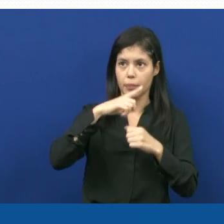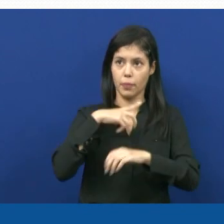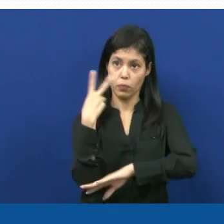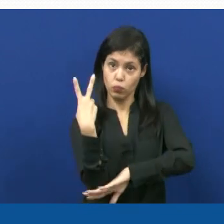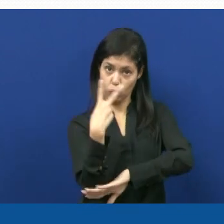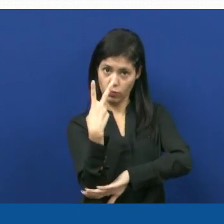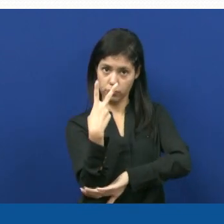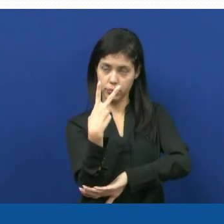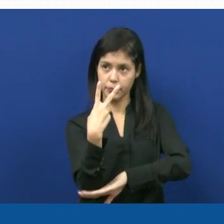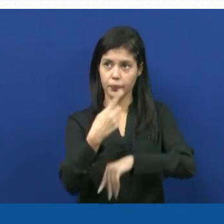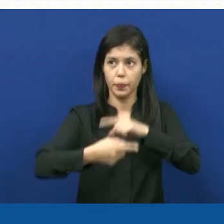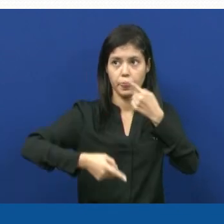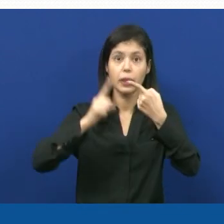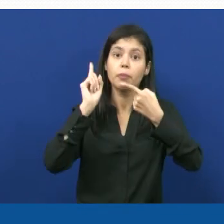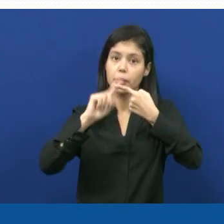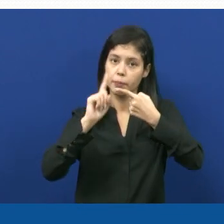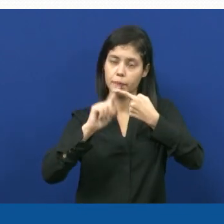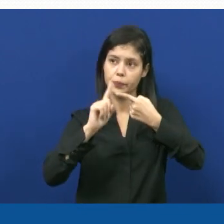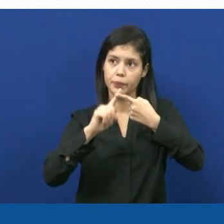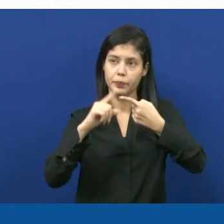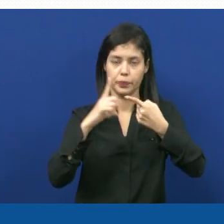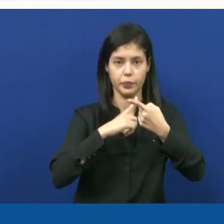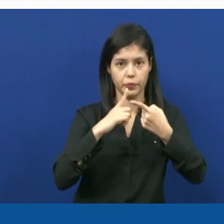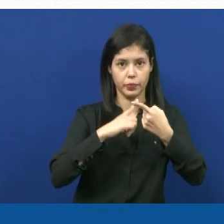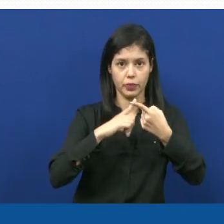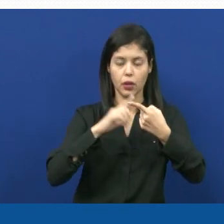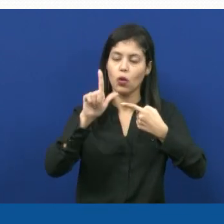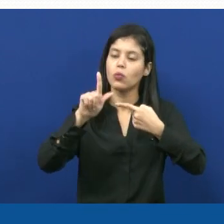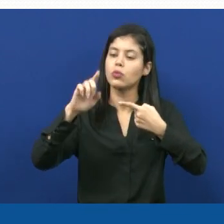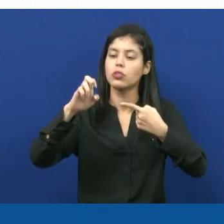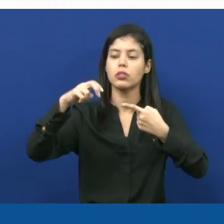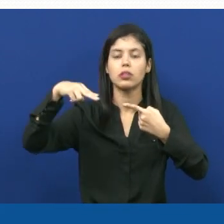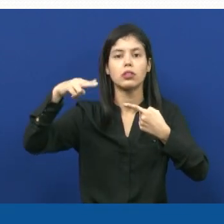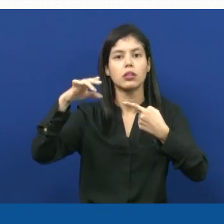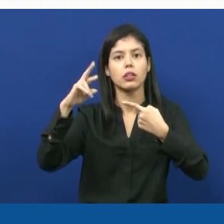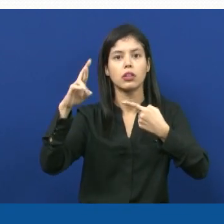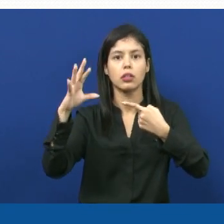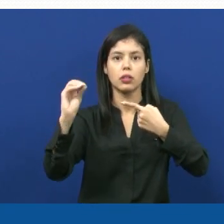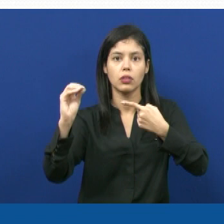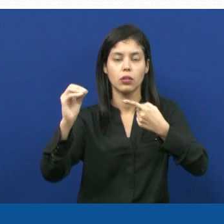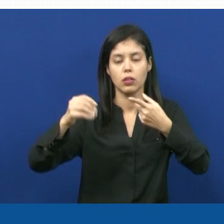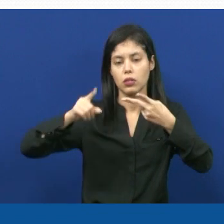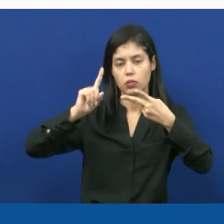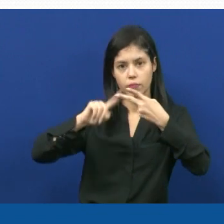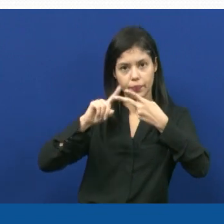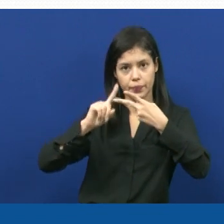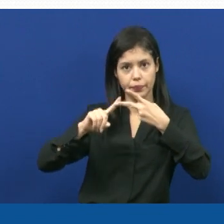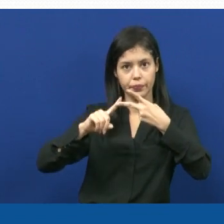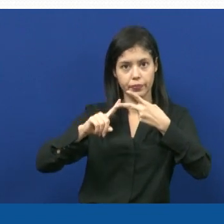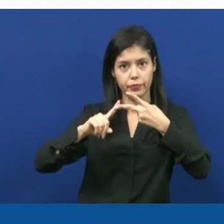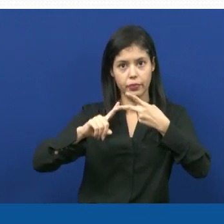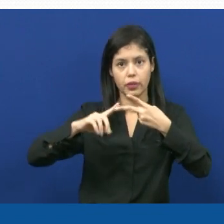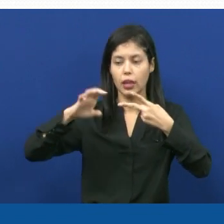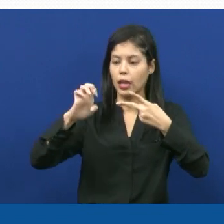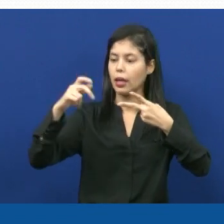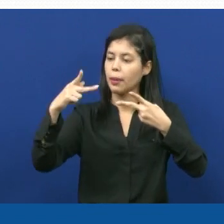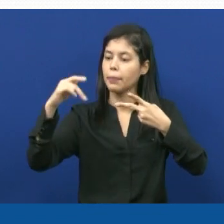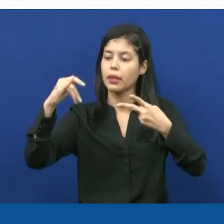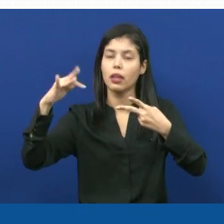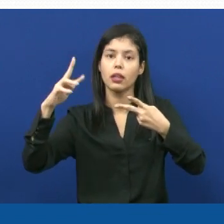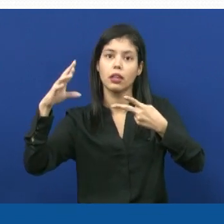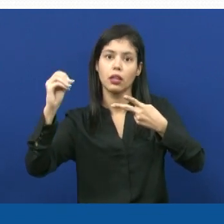termos, tá? O primeiro termo indica o gênero e o segundo termo indica o epíteto